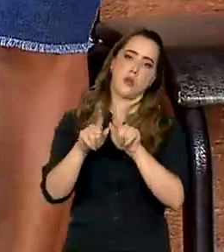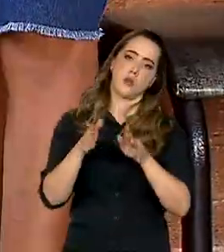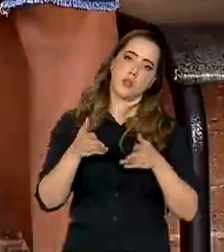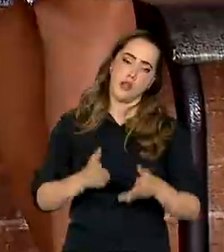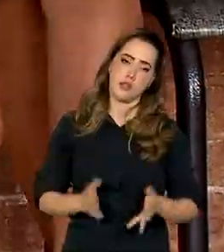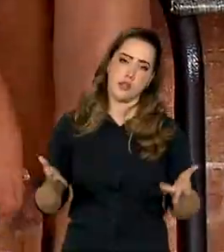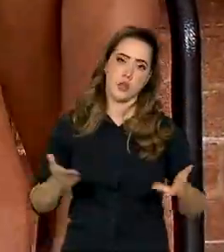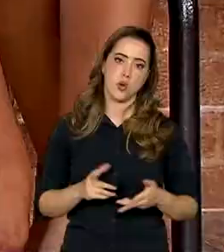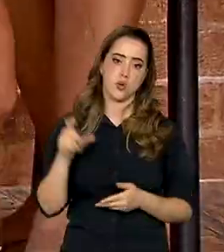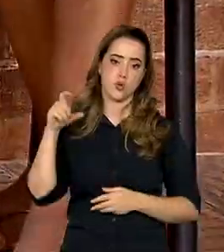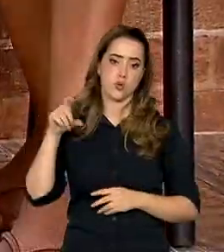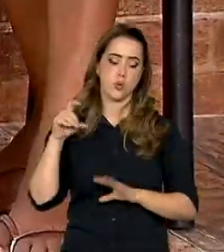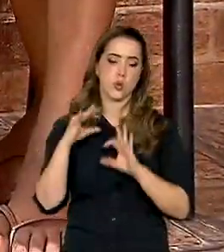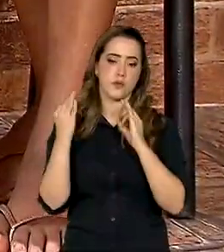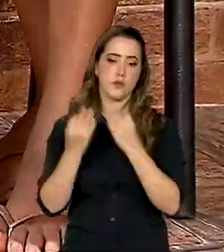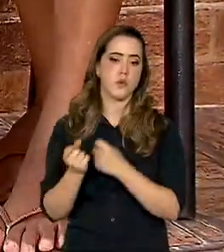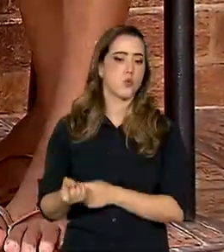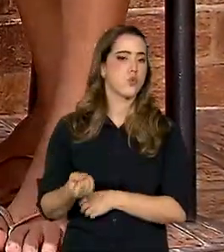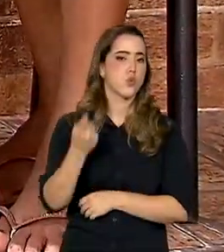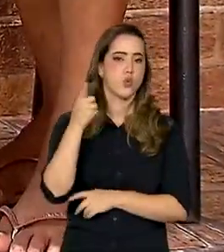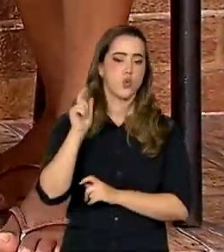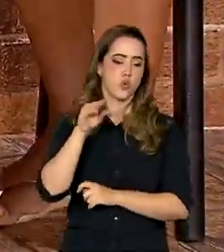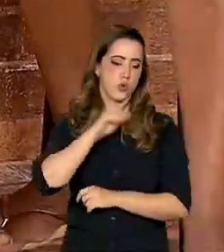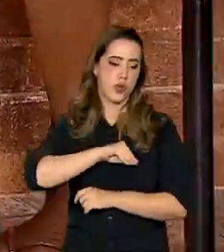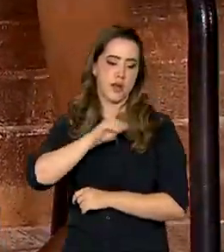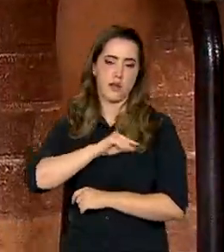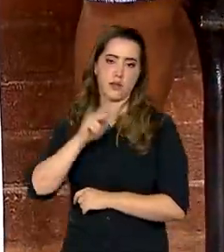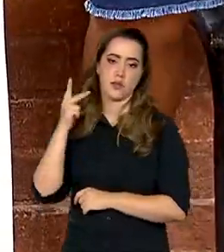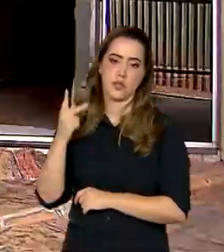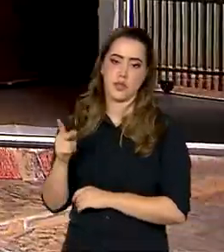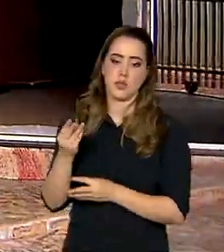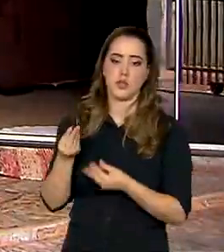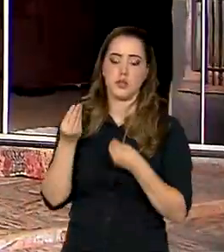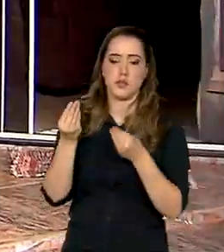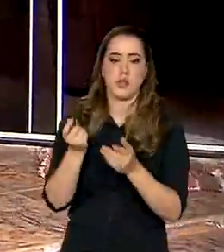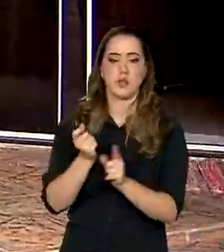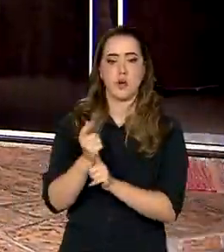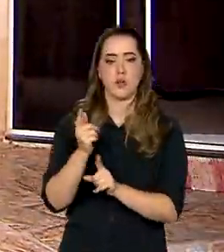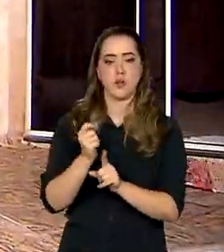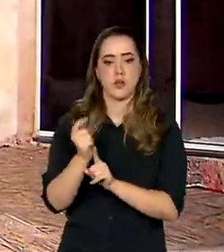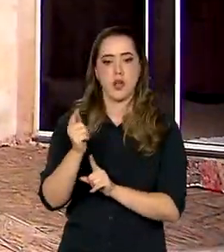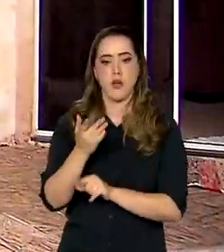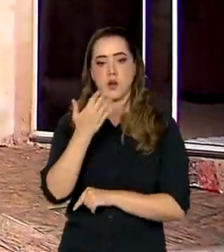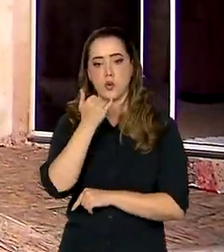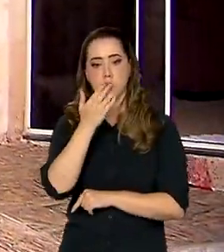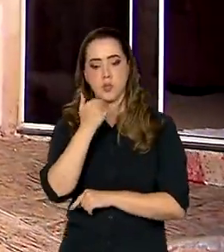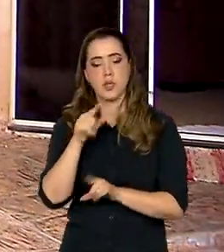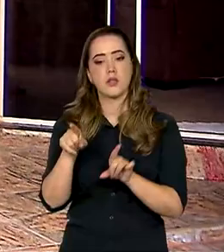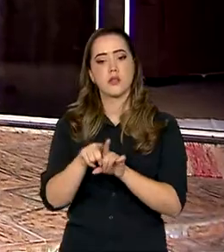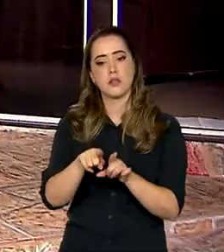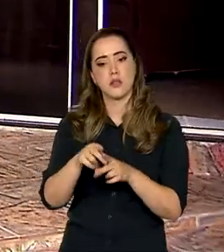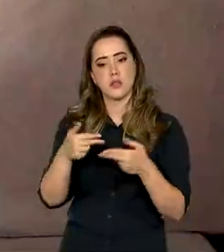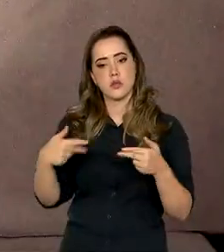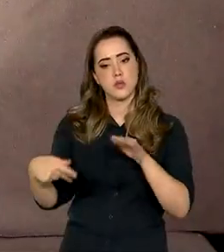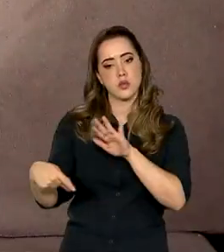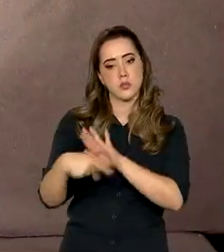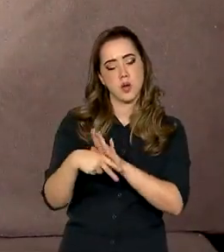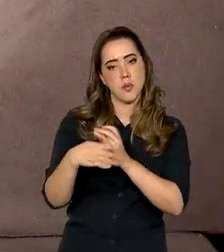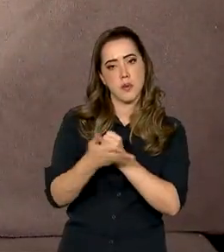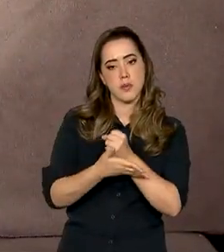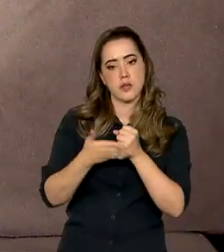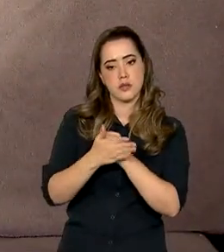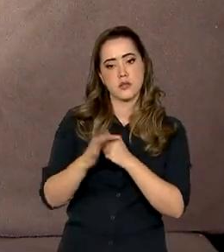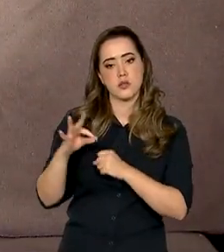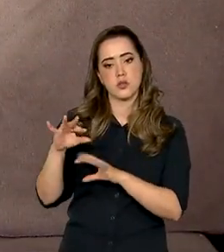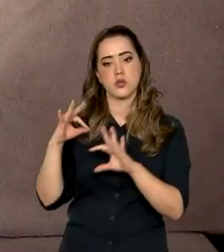o Bolsa Família é a única fonte de renda que garante o aluguel, a comida e as necessidades básicas